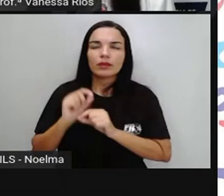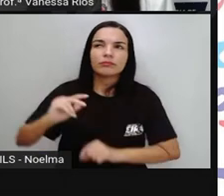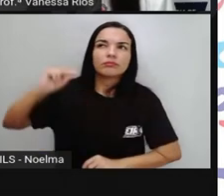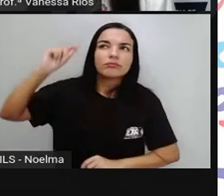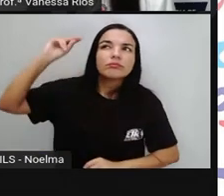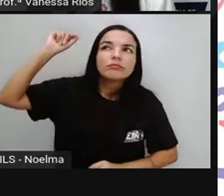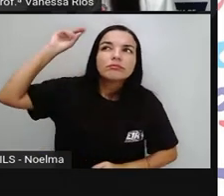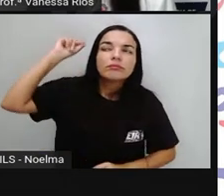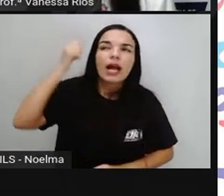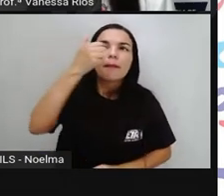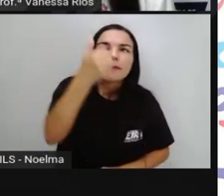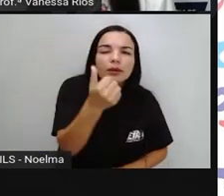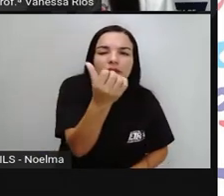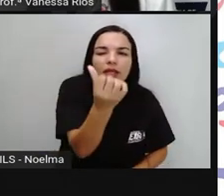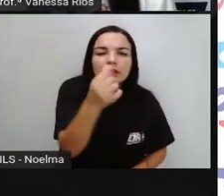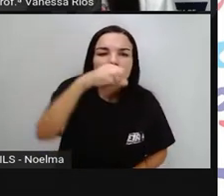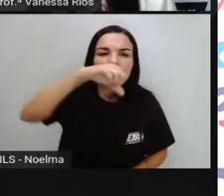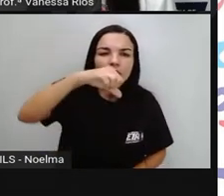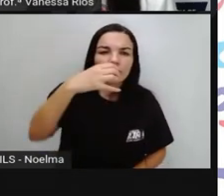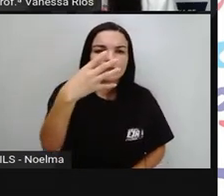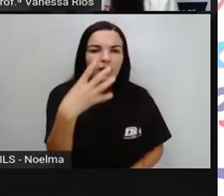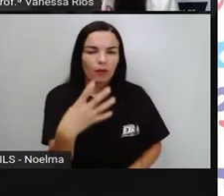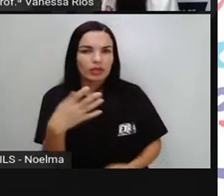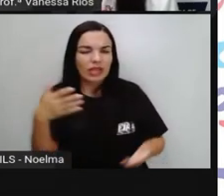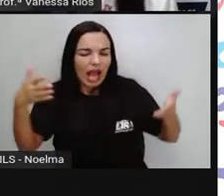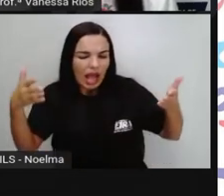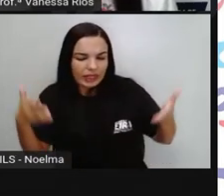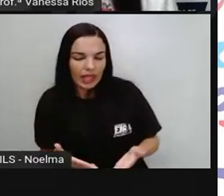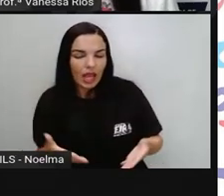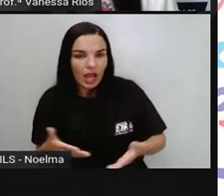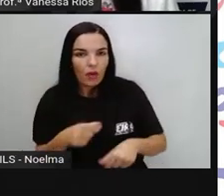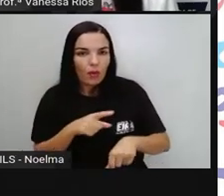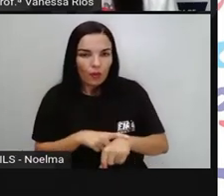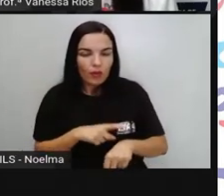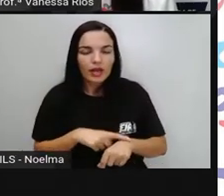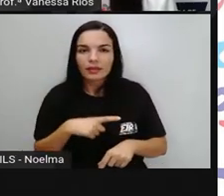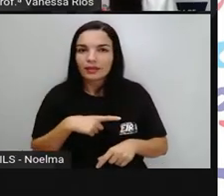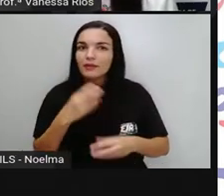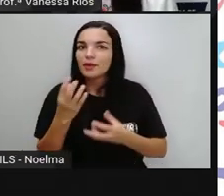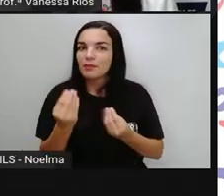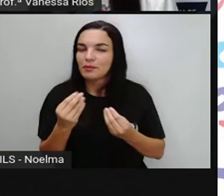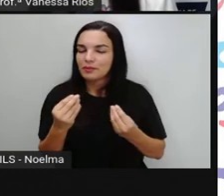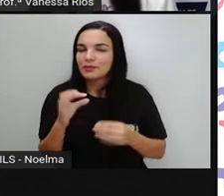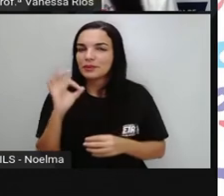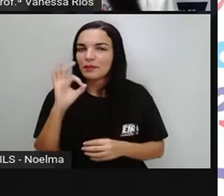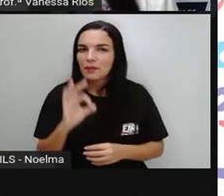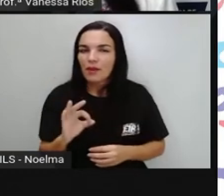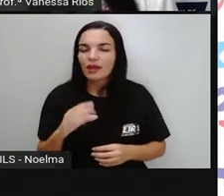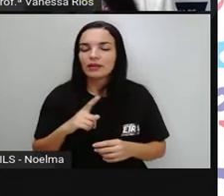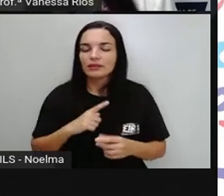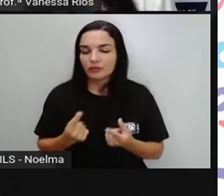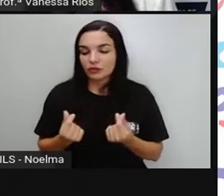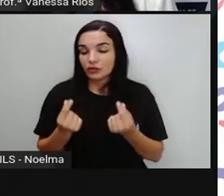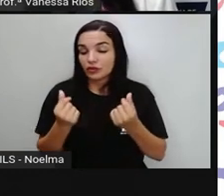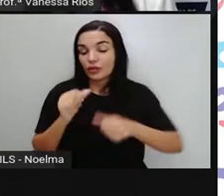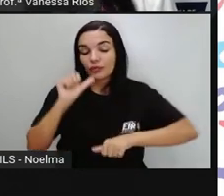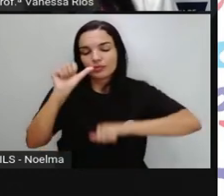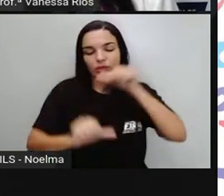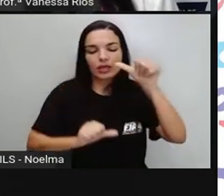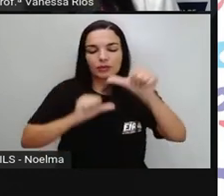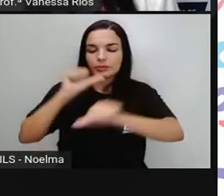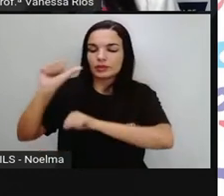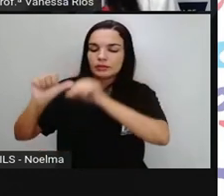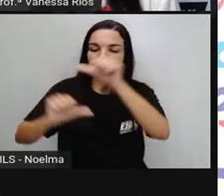1694 Até os dias Atuais Muitas moedas Foram criadas E o sistema Monetário Brasileiro